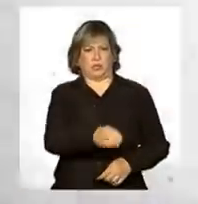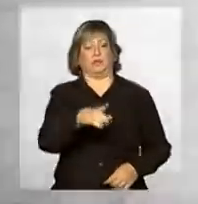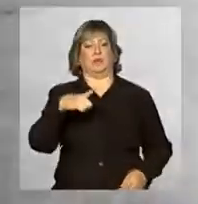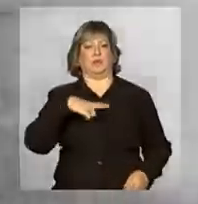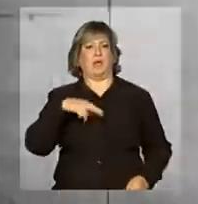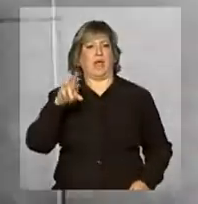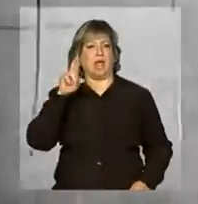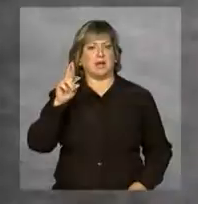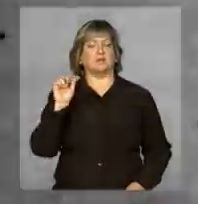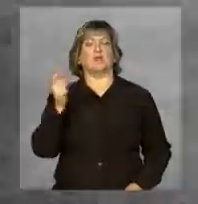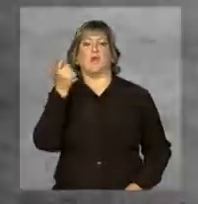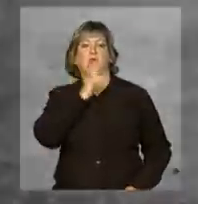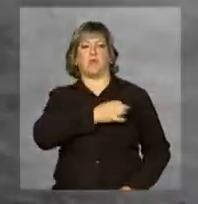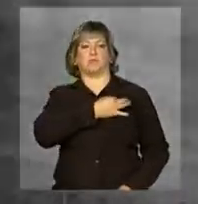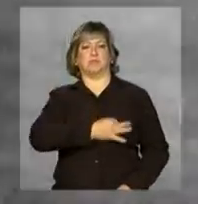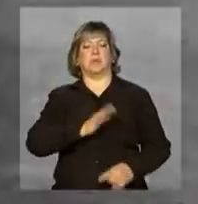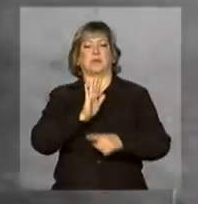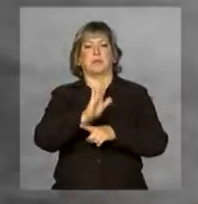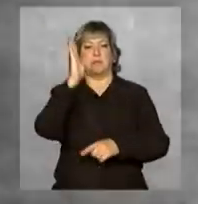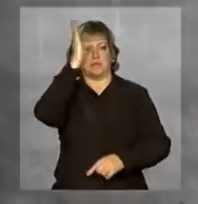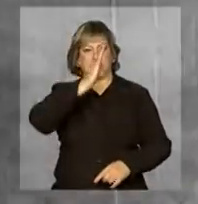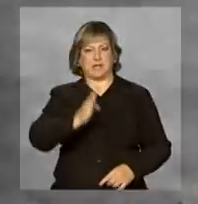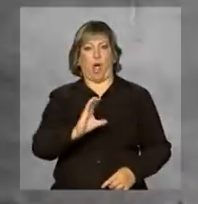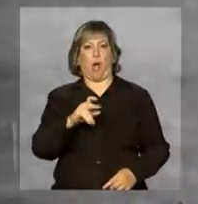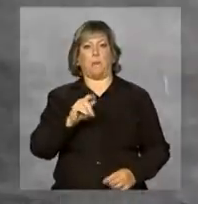títulos do Brasil na Copa do Mundo.